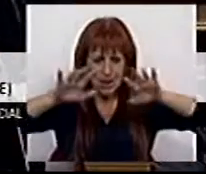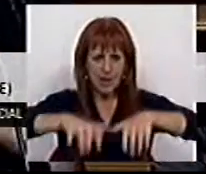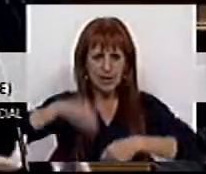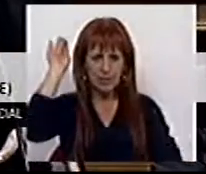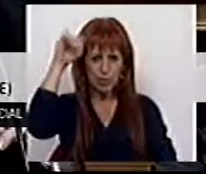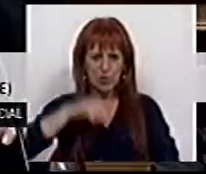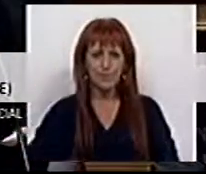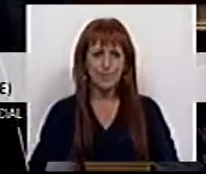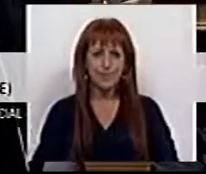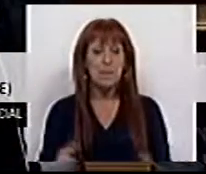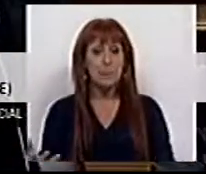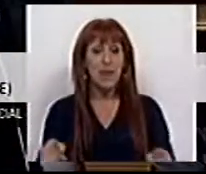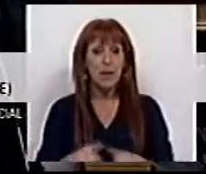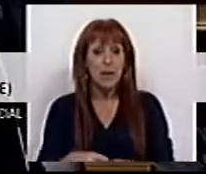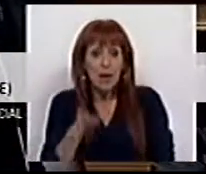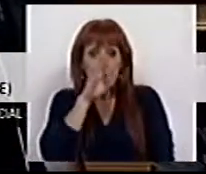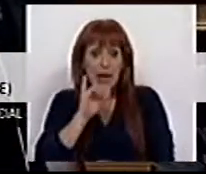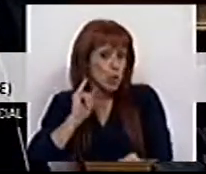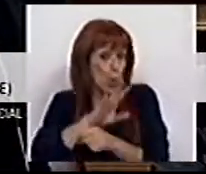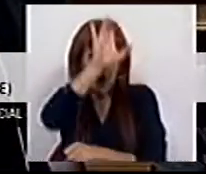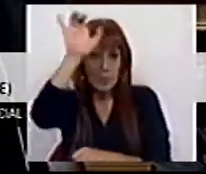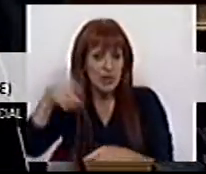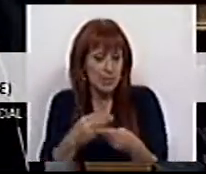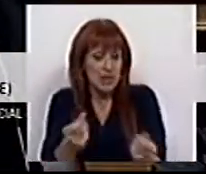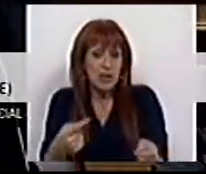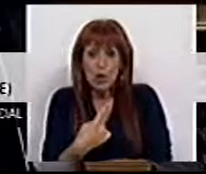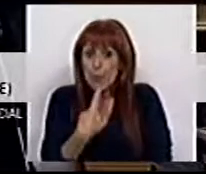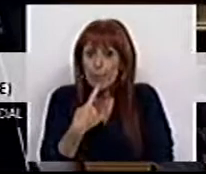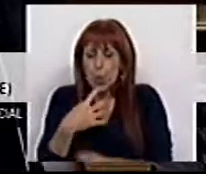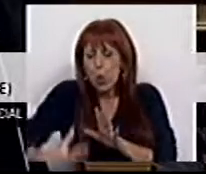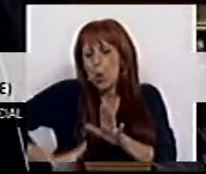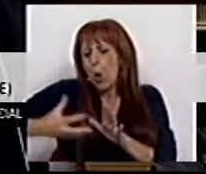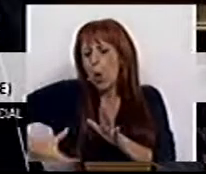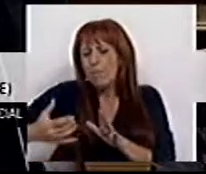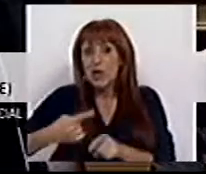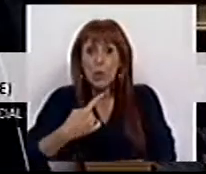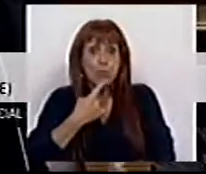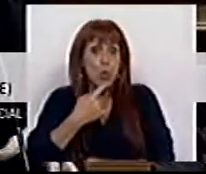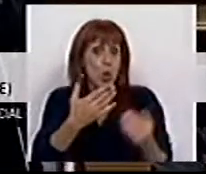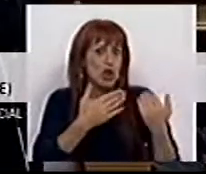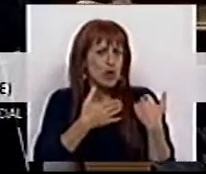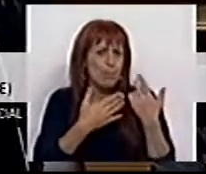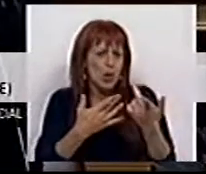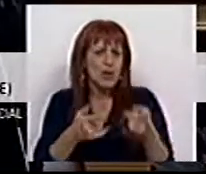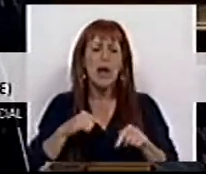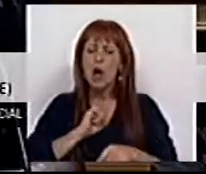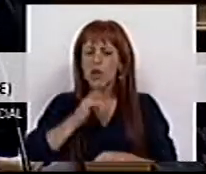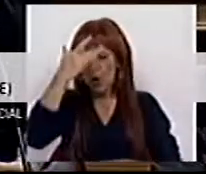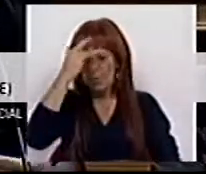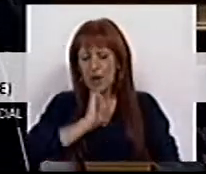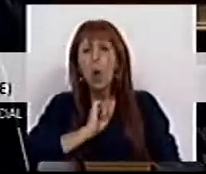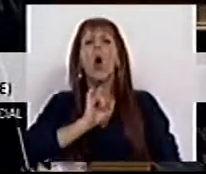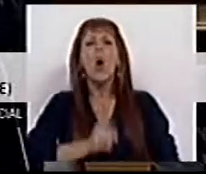na Assembleia da República. Foi prática de outros países, estas matérias são muito complexas, são de uma enorme responsabilidade e é o nosso